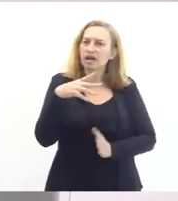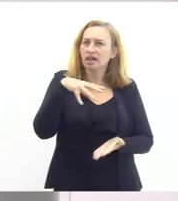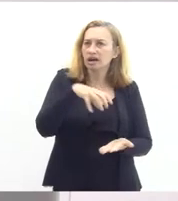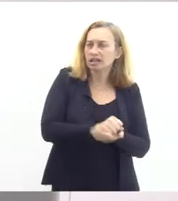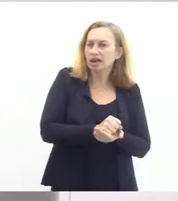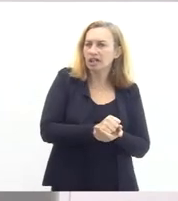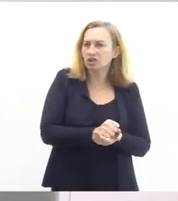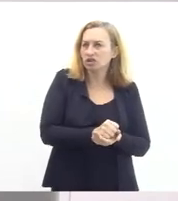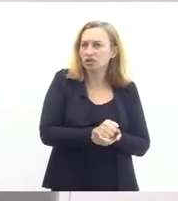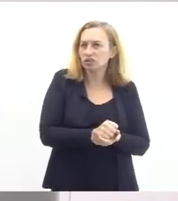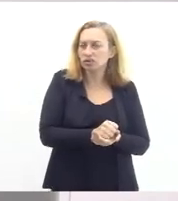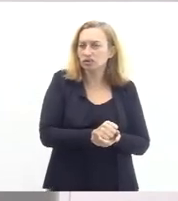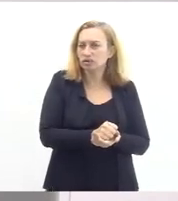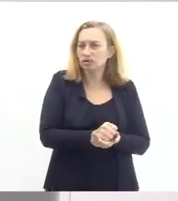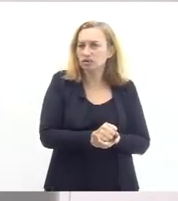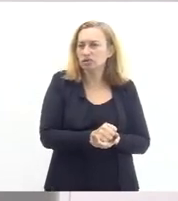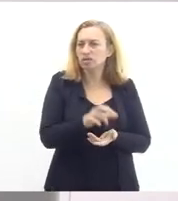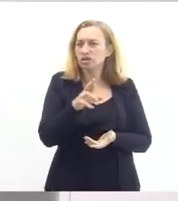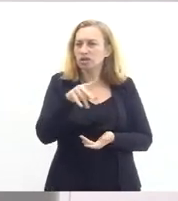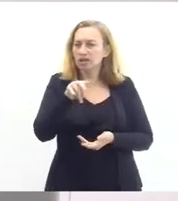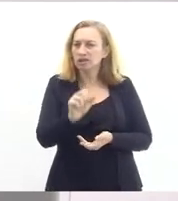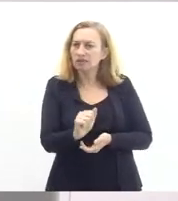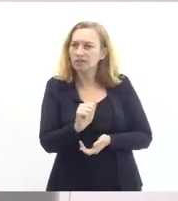reserva ainda pode ser aproveitado